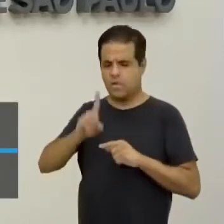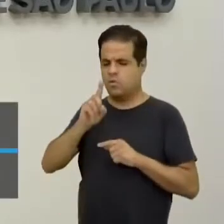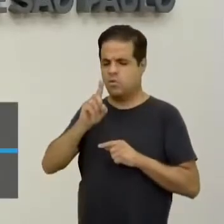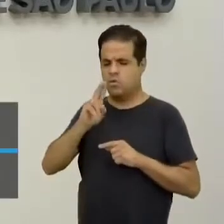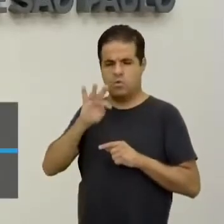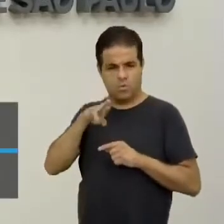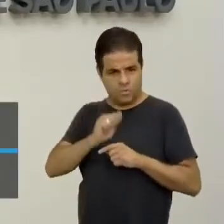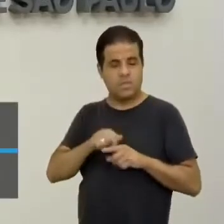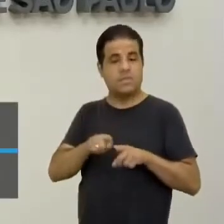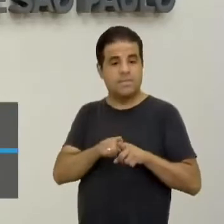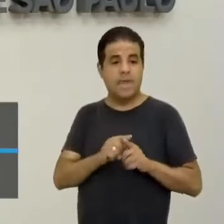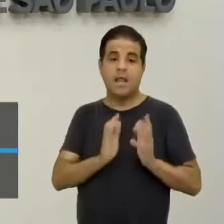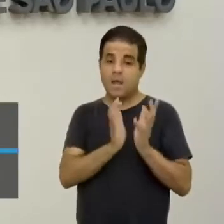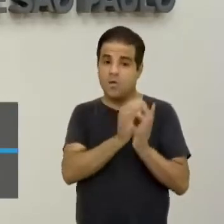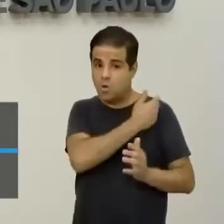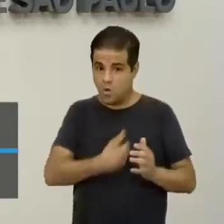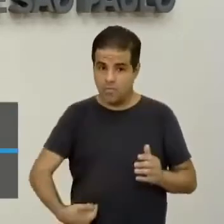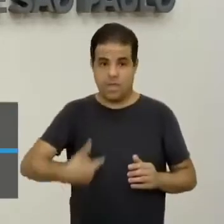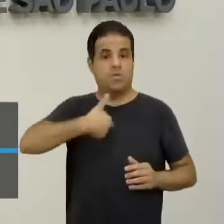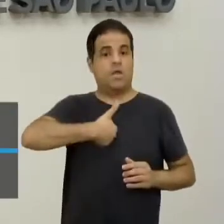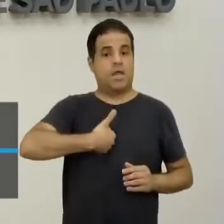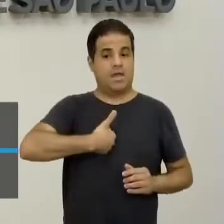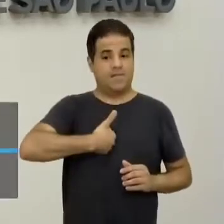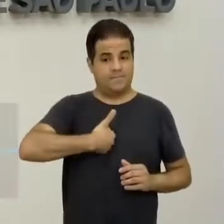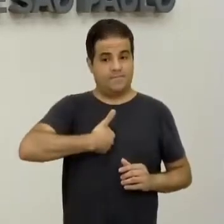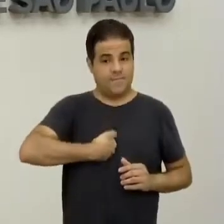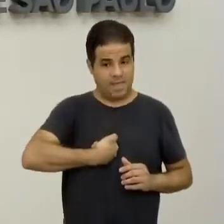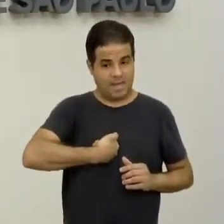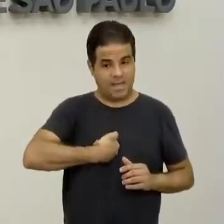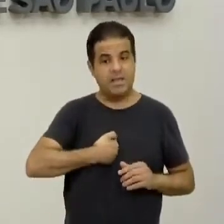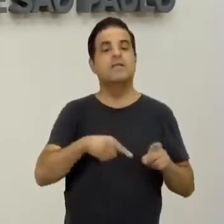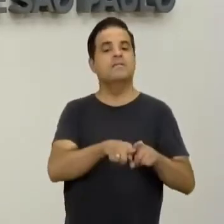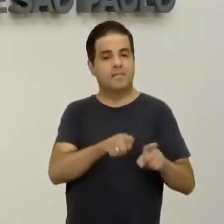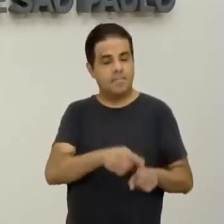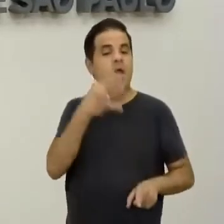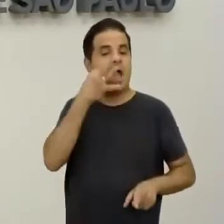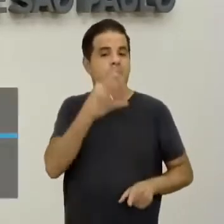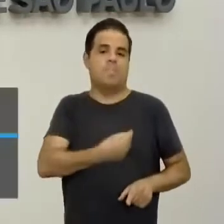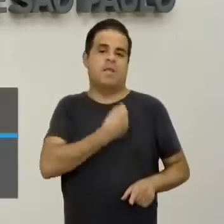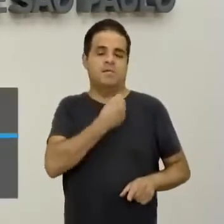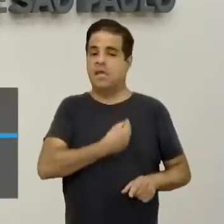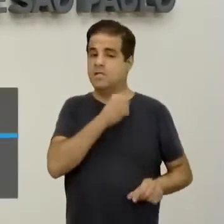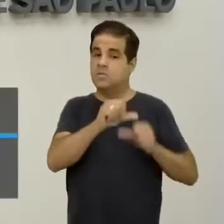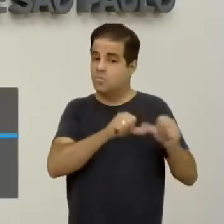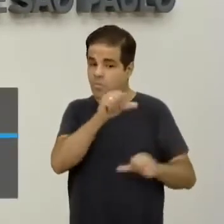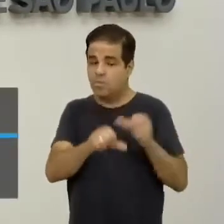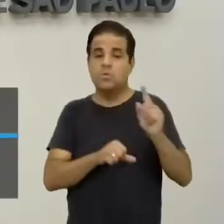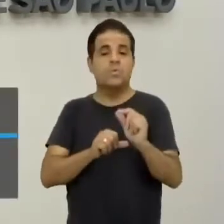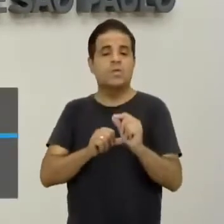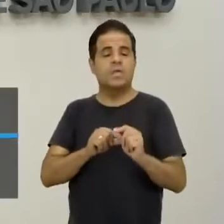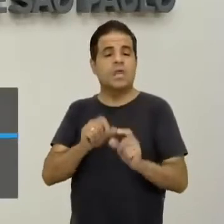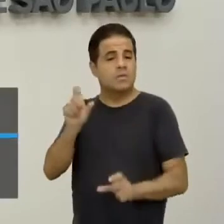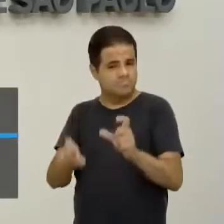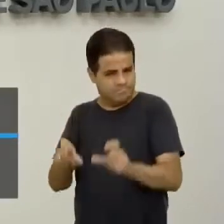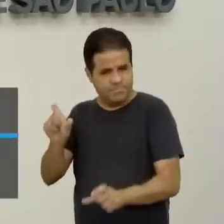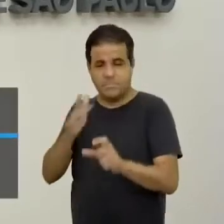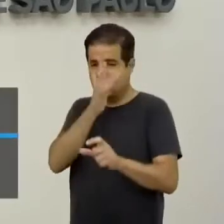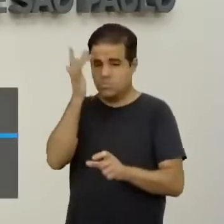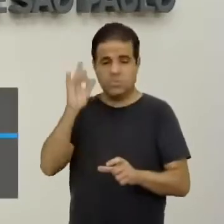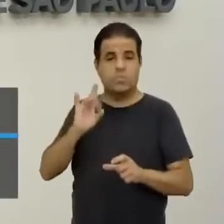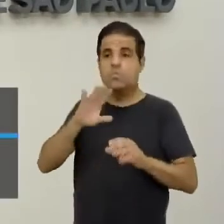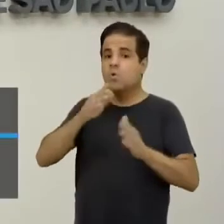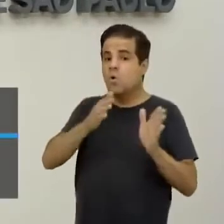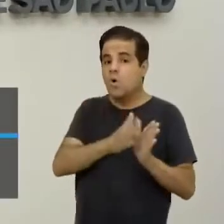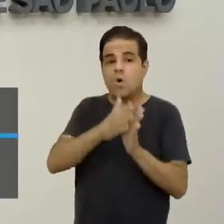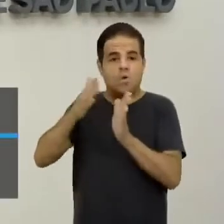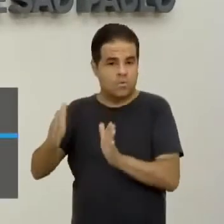Vargas, né, durante o Estado Novo, ele também esteve presente. Então, não mudou-se ali os agentes, né, mudou-se o